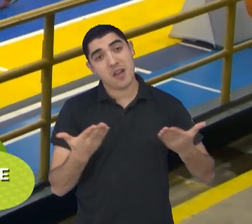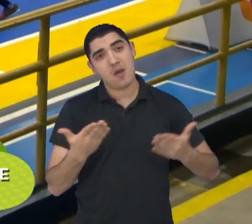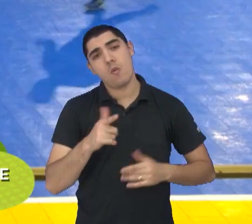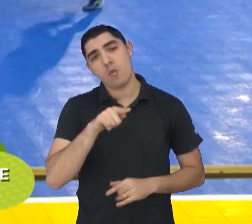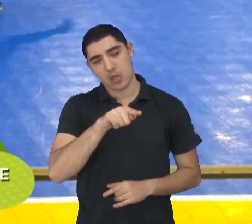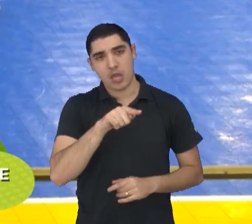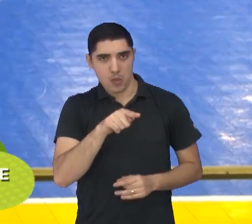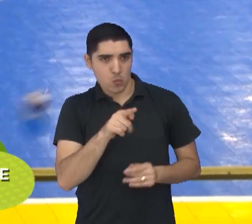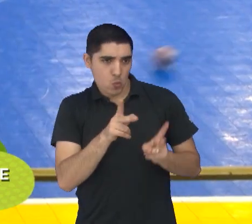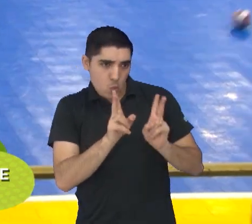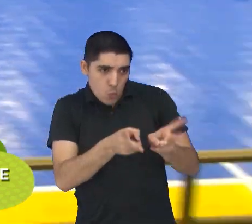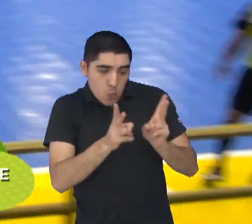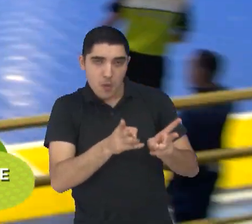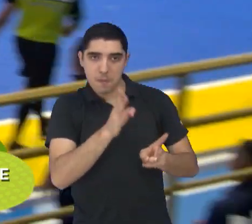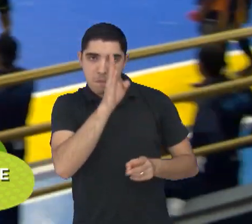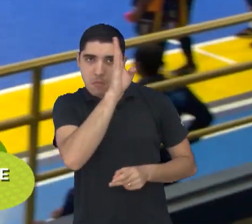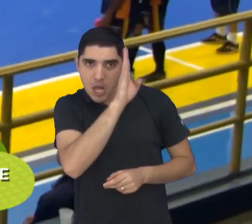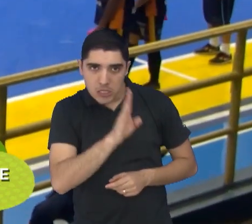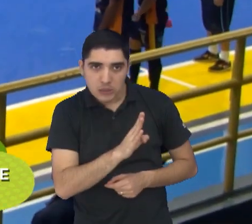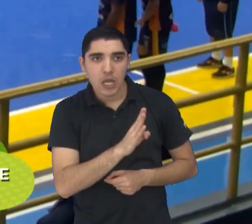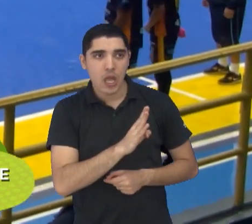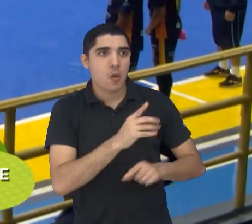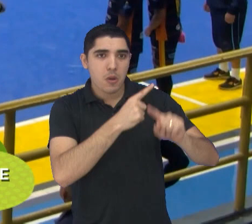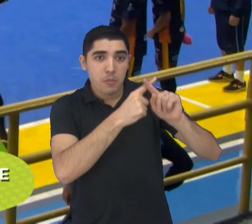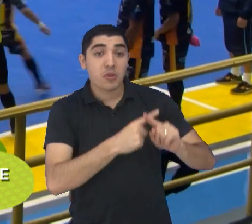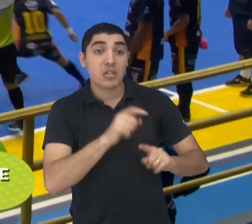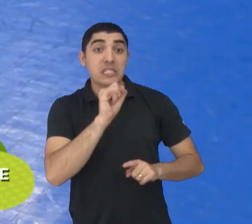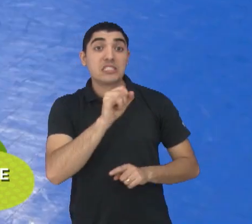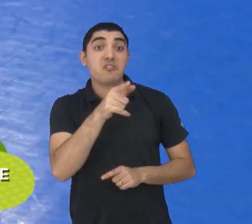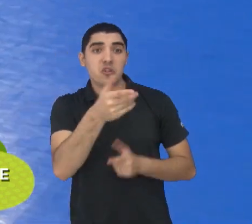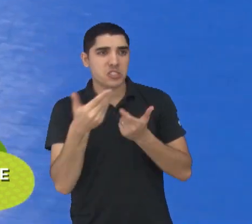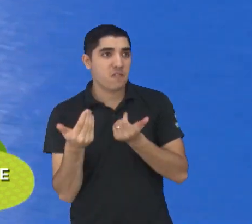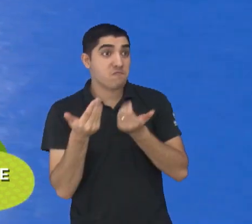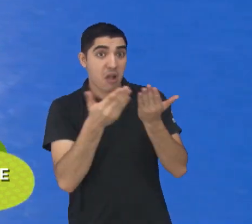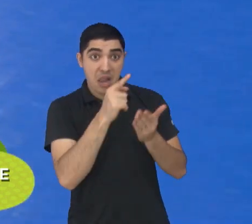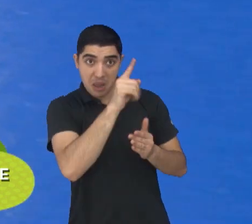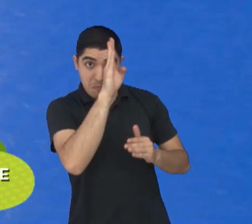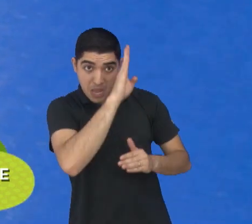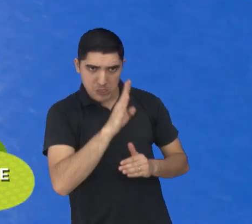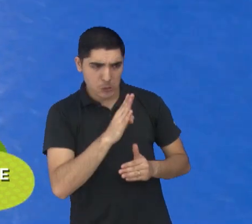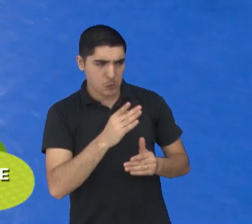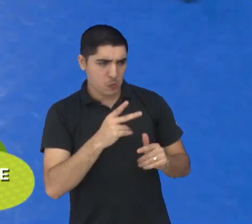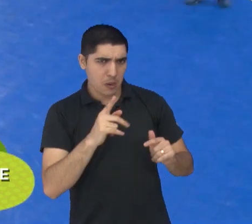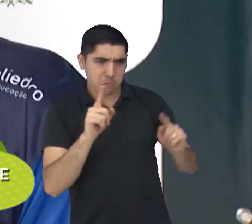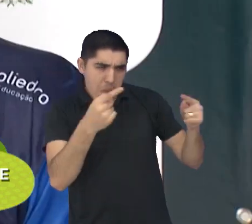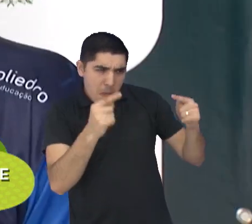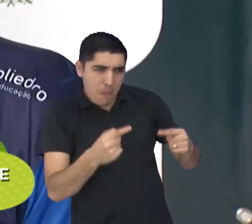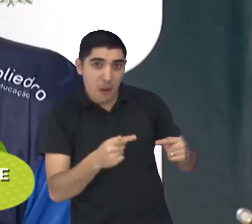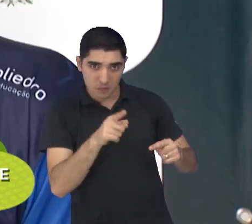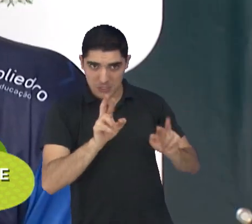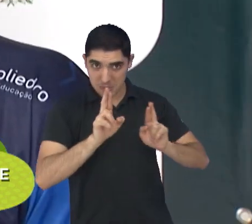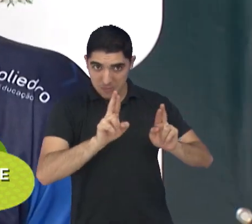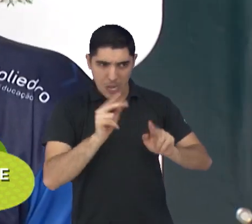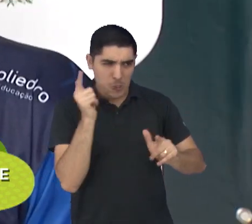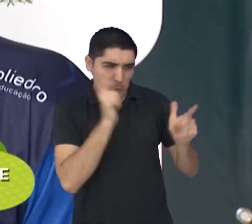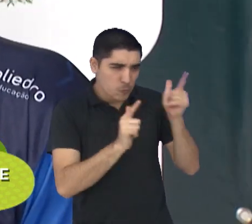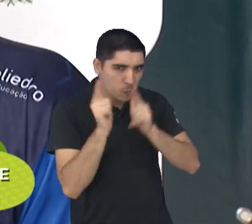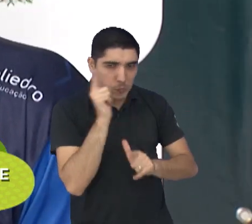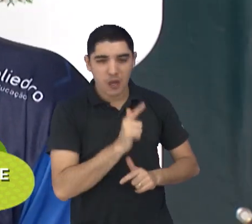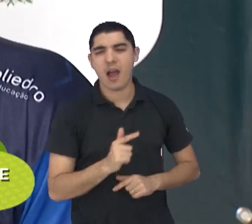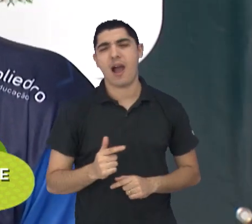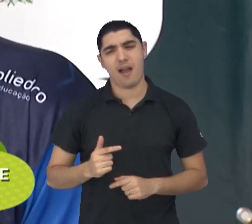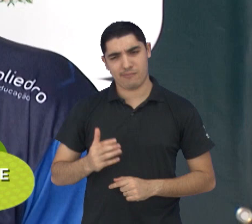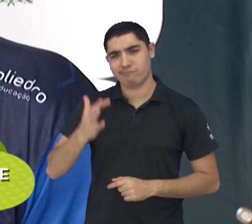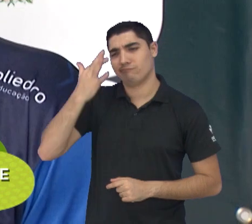em continuidade na seleção brasileira também, se você for lá, fizer um bom trabalho, você espera ter essa sequência também? Ah, com certeza, né?